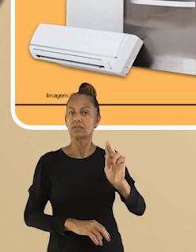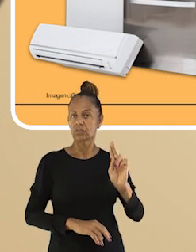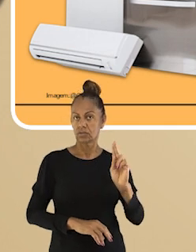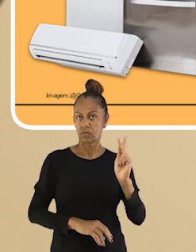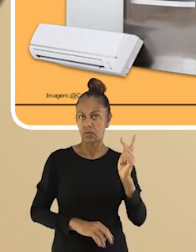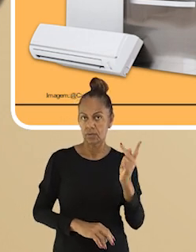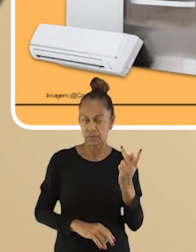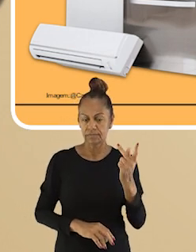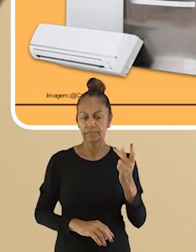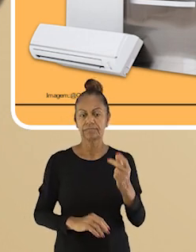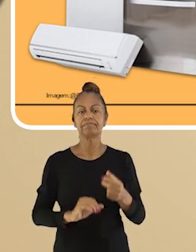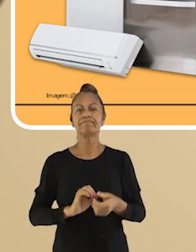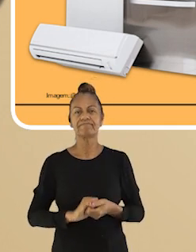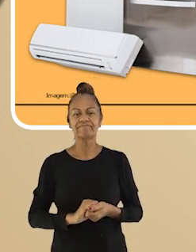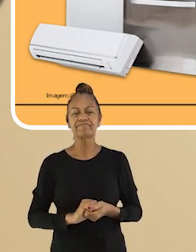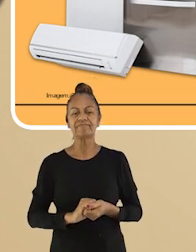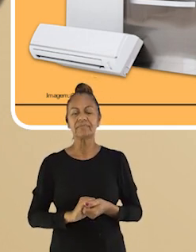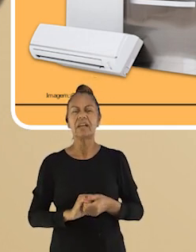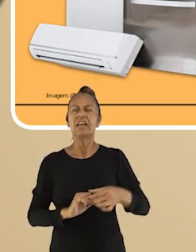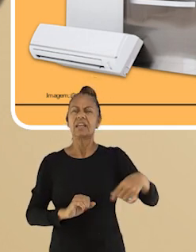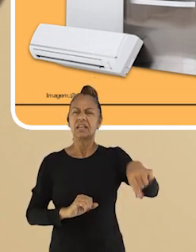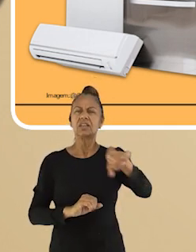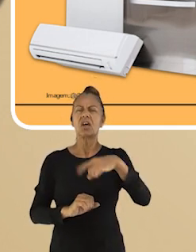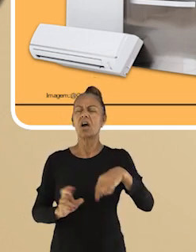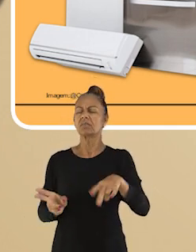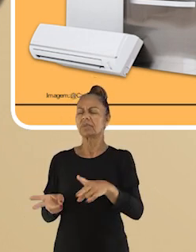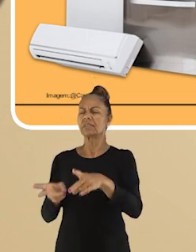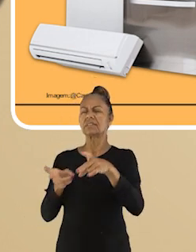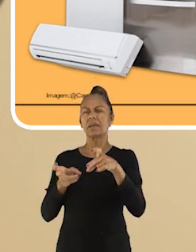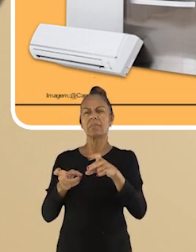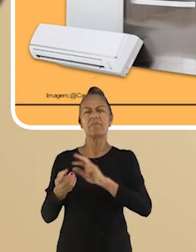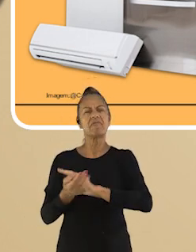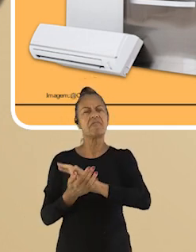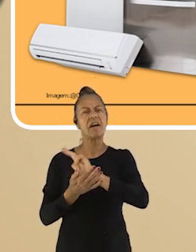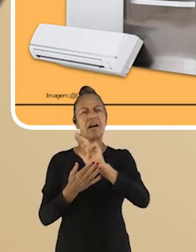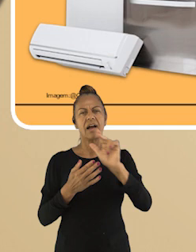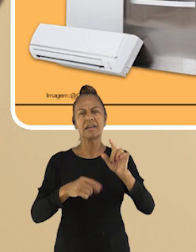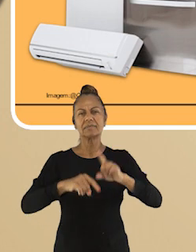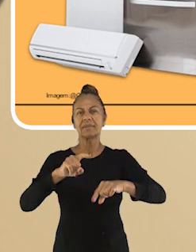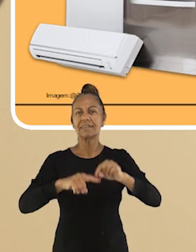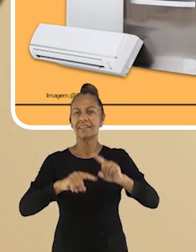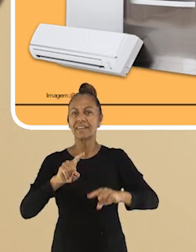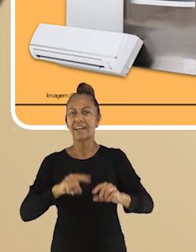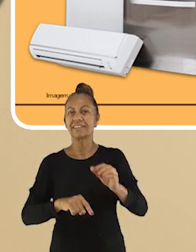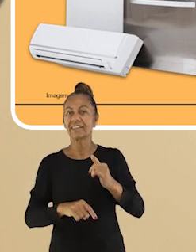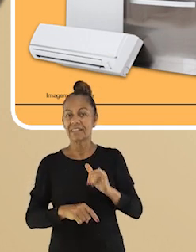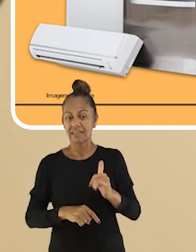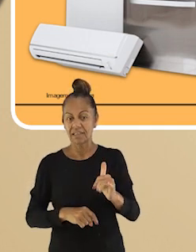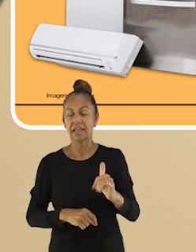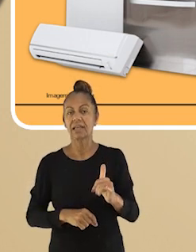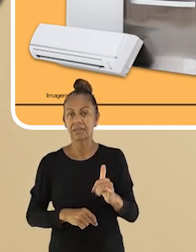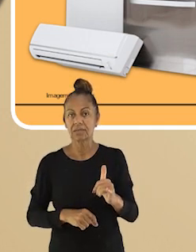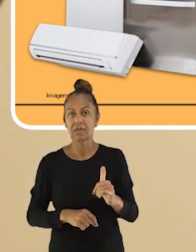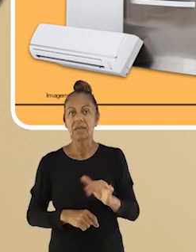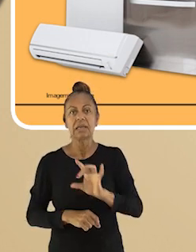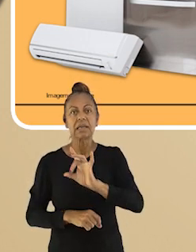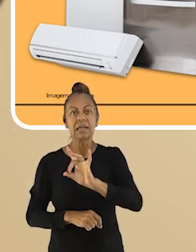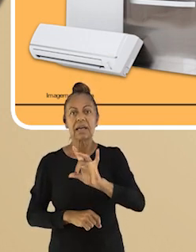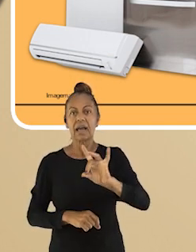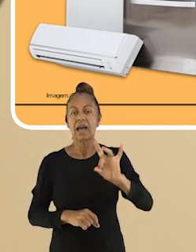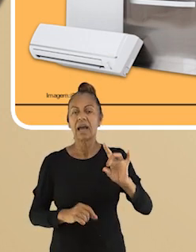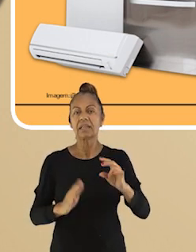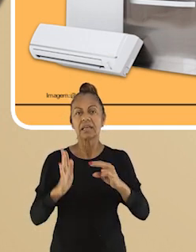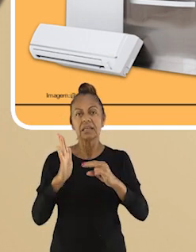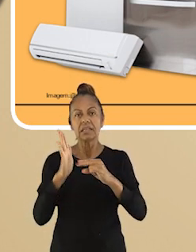podemos ver que estamos cercados por diversos aparelhos eletrônicos que necessitam da eletricidade para funcionar.